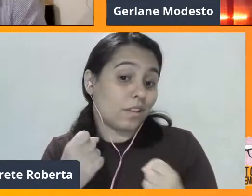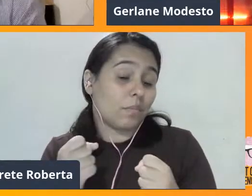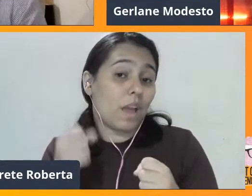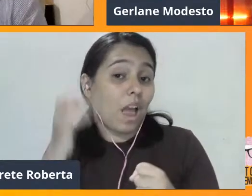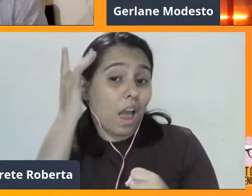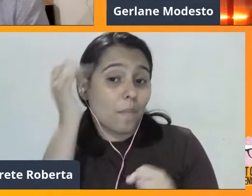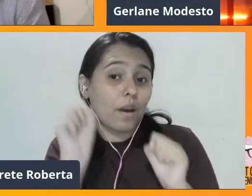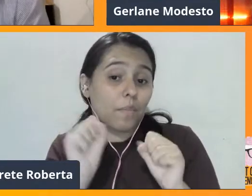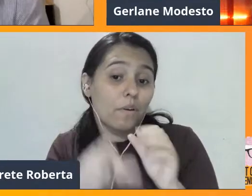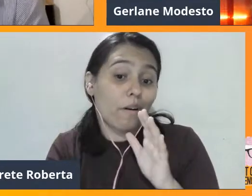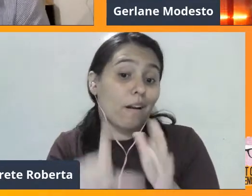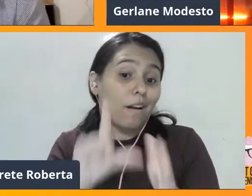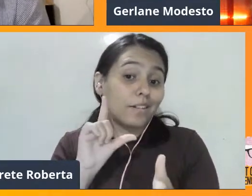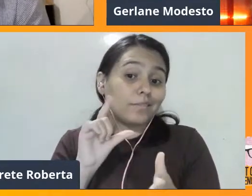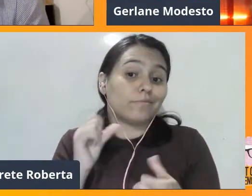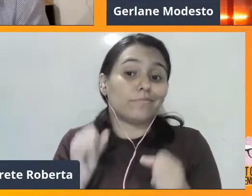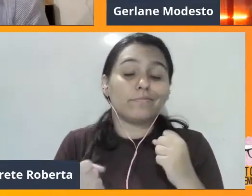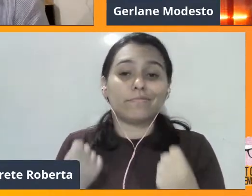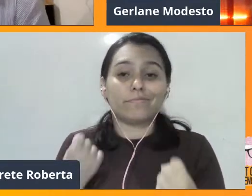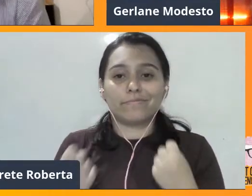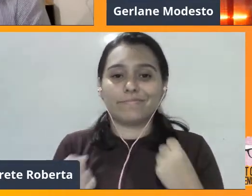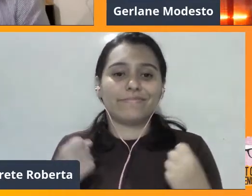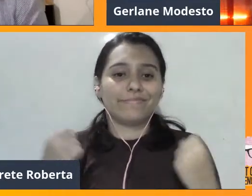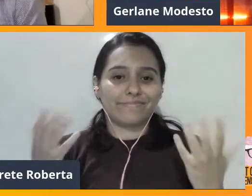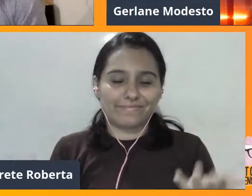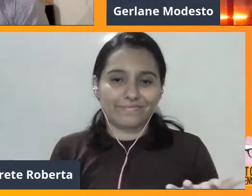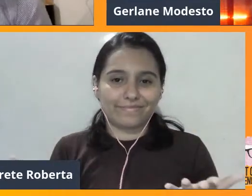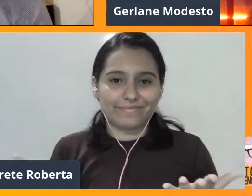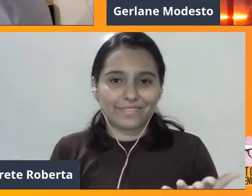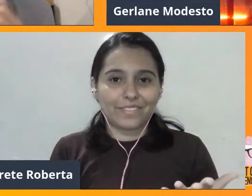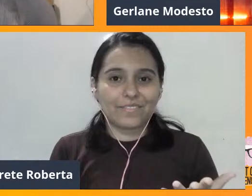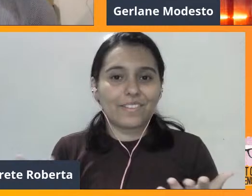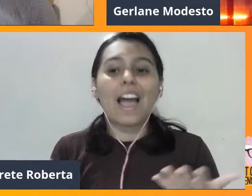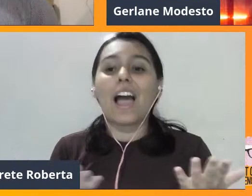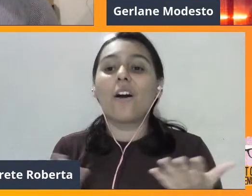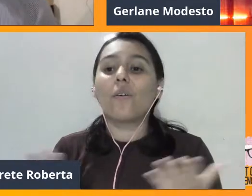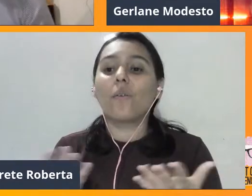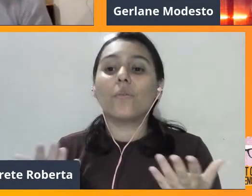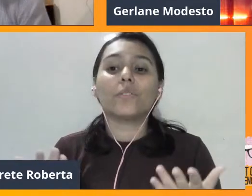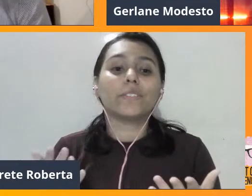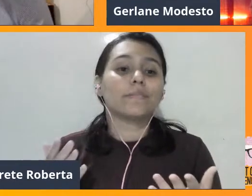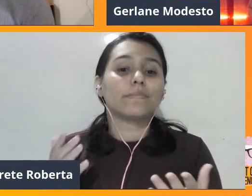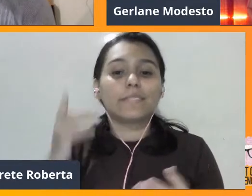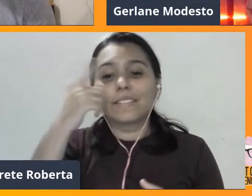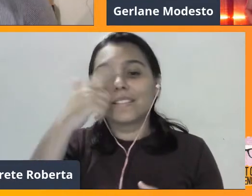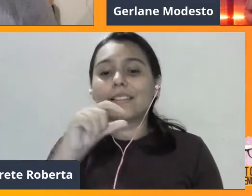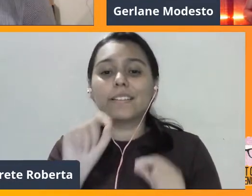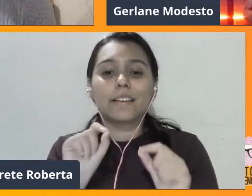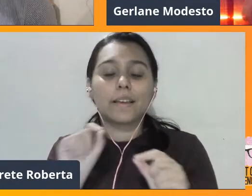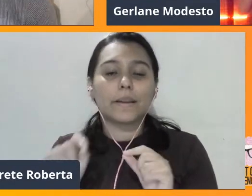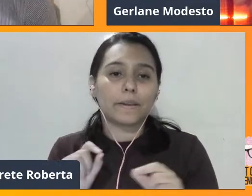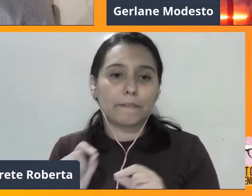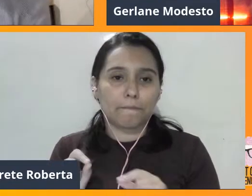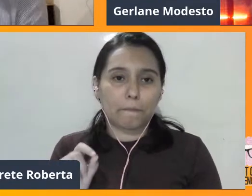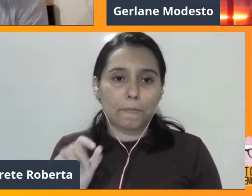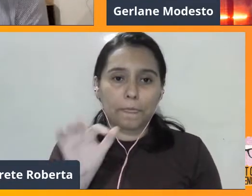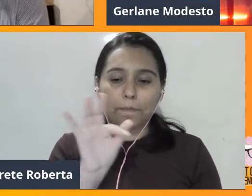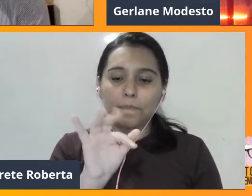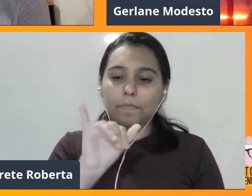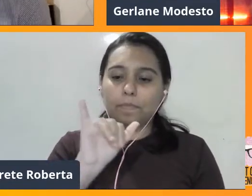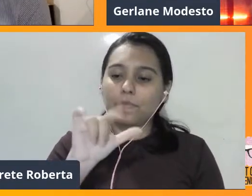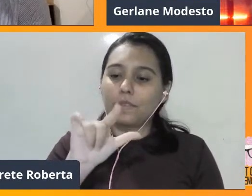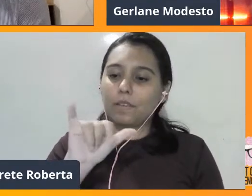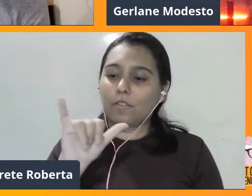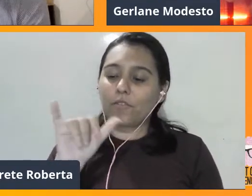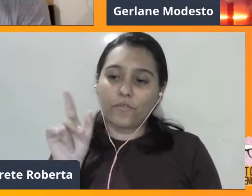para falar com a gente quem vai estar agora, Manu? Sobre esse assunto. Quem vai estar agora é o Felipe Carlos. Ele é